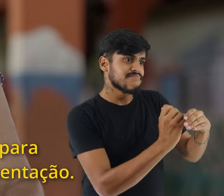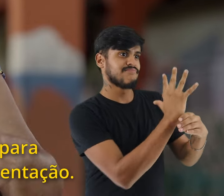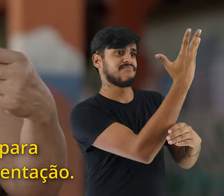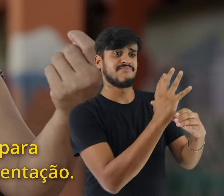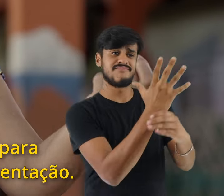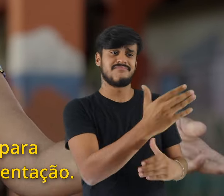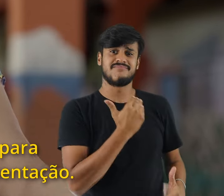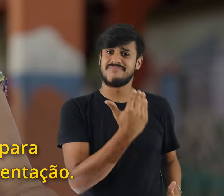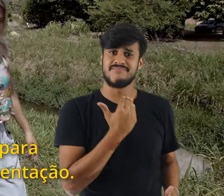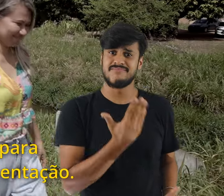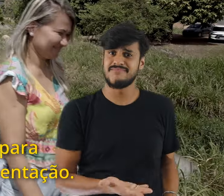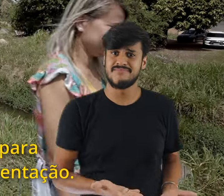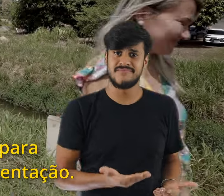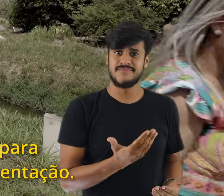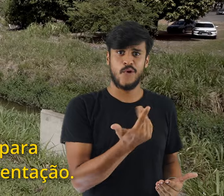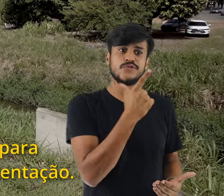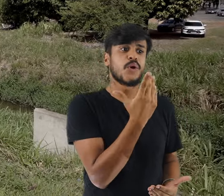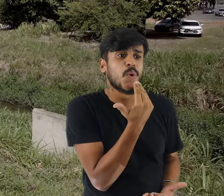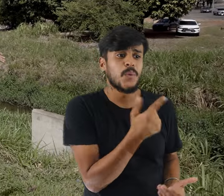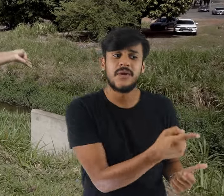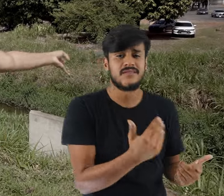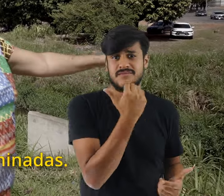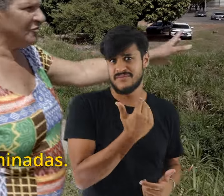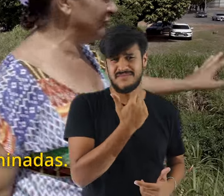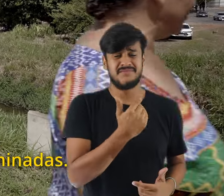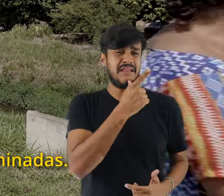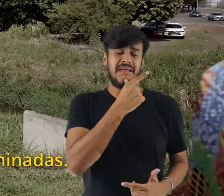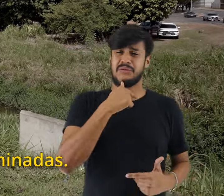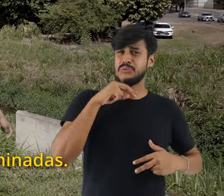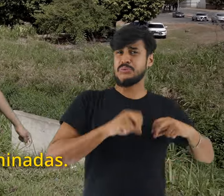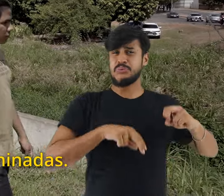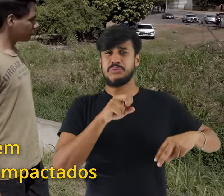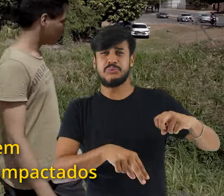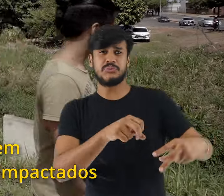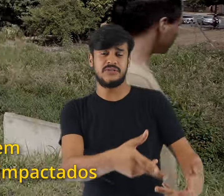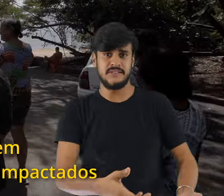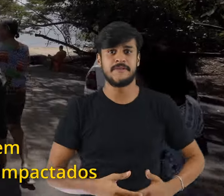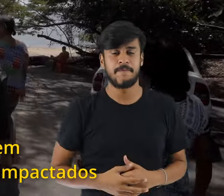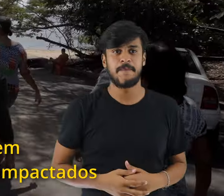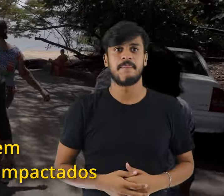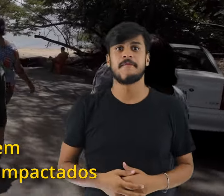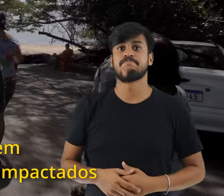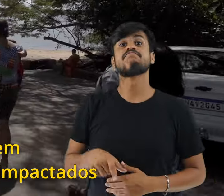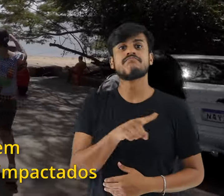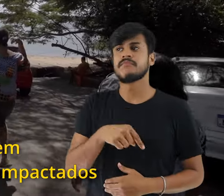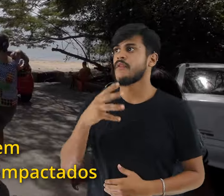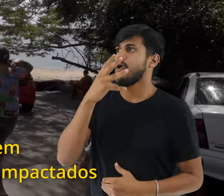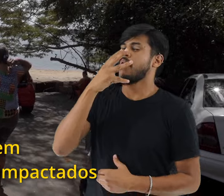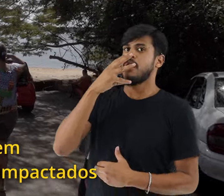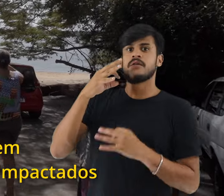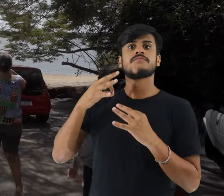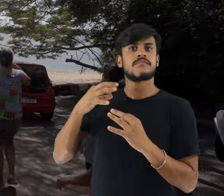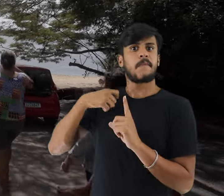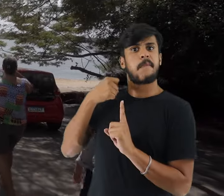para eles produzirem sua alimentação. As águas são contaminadas. Eles ficaram bem impressionados, bem